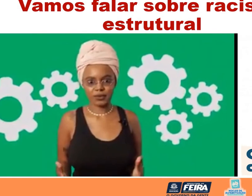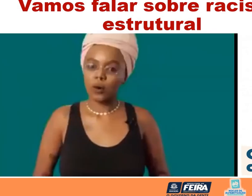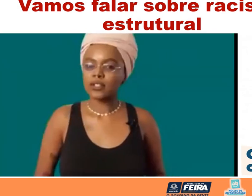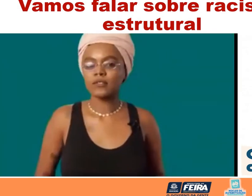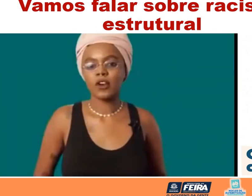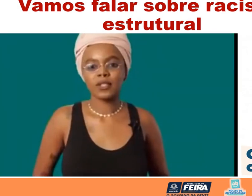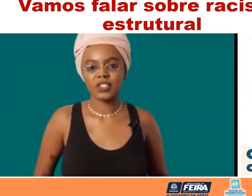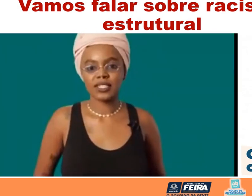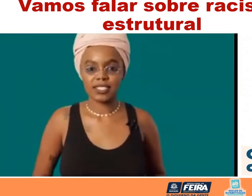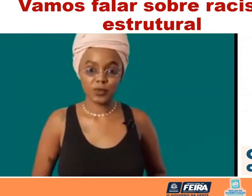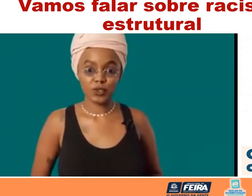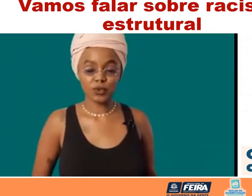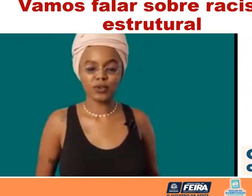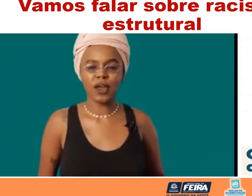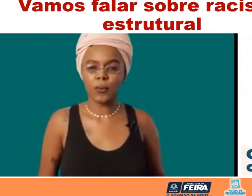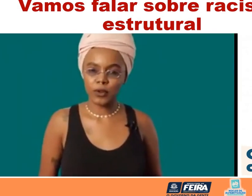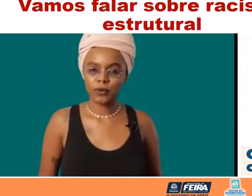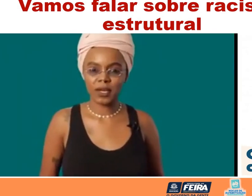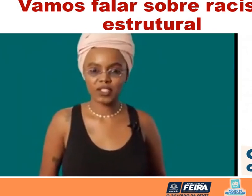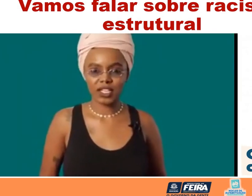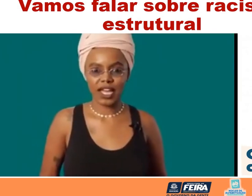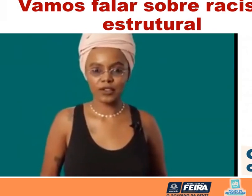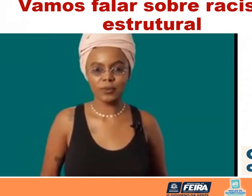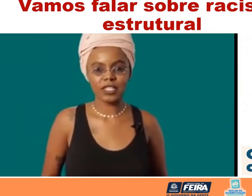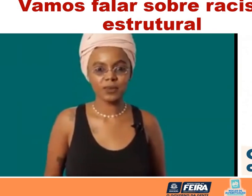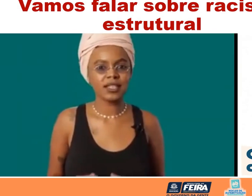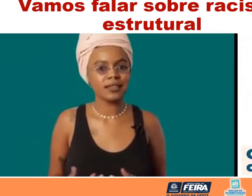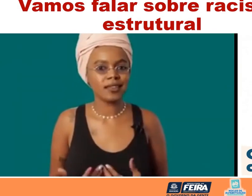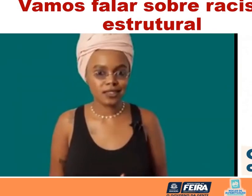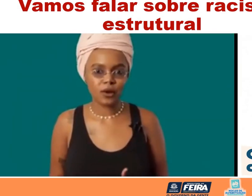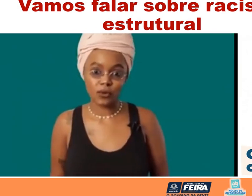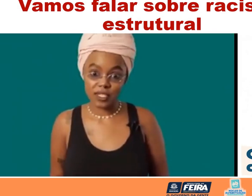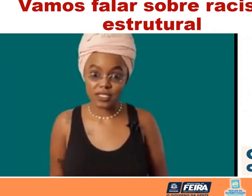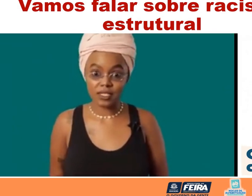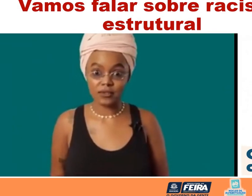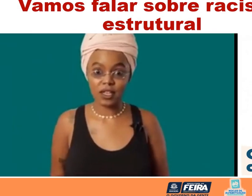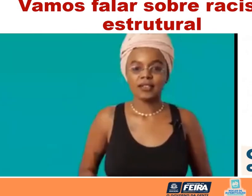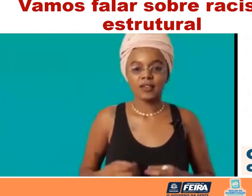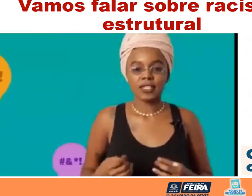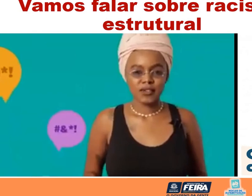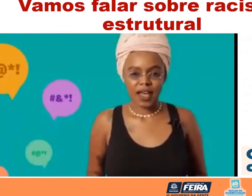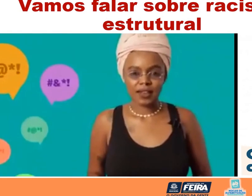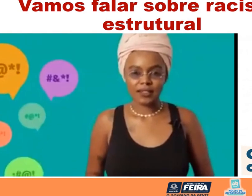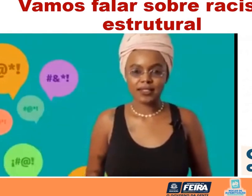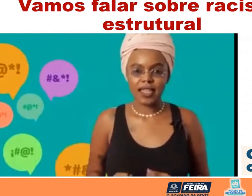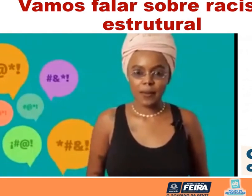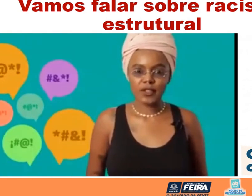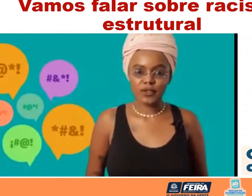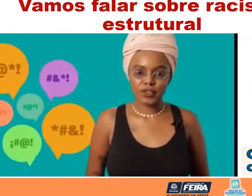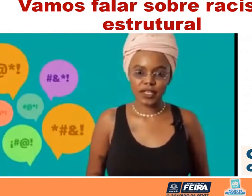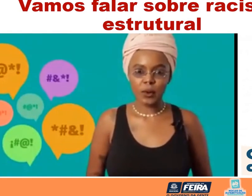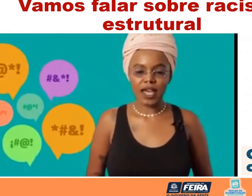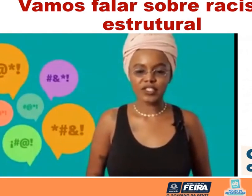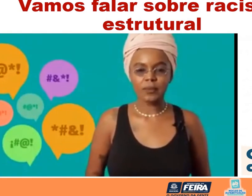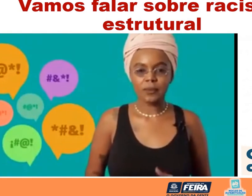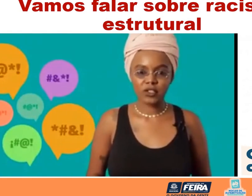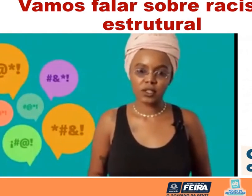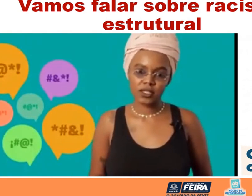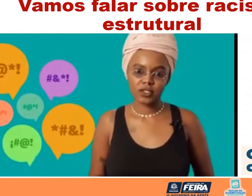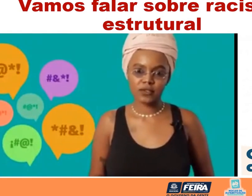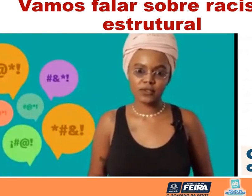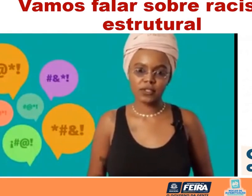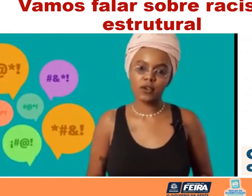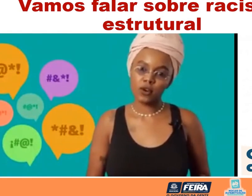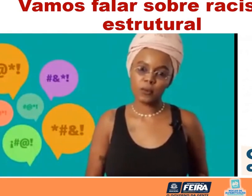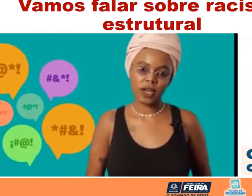esse pensamento. Outra forma de racismo estrutural muito praticado, mesmo sem intenção ofensiva, são as falas e hábitos de linguagem